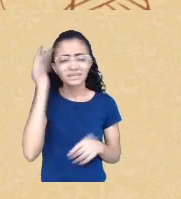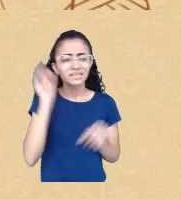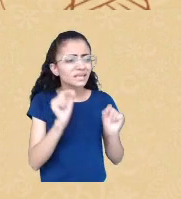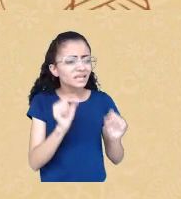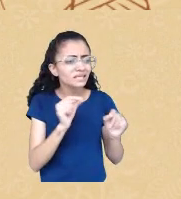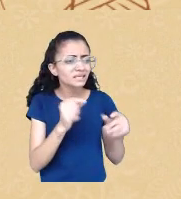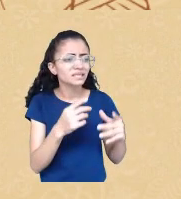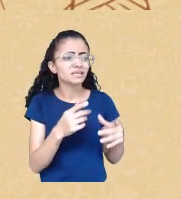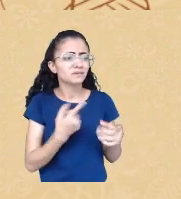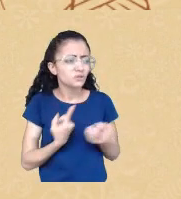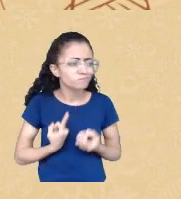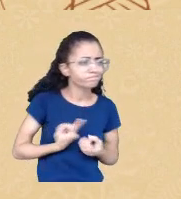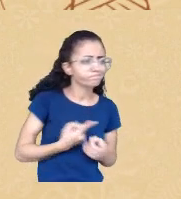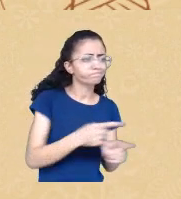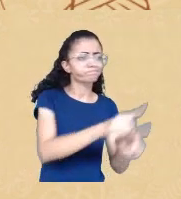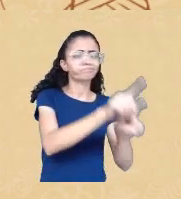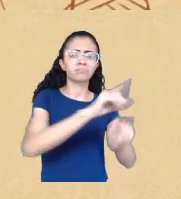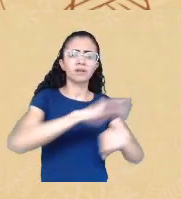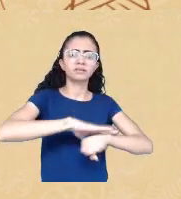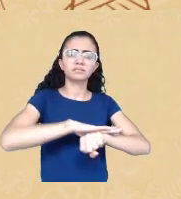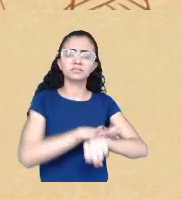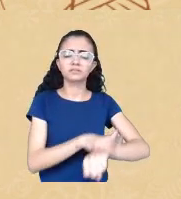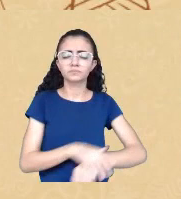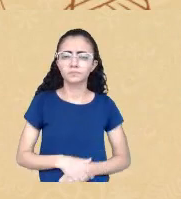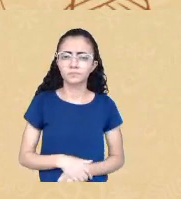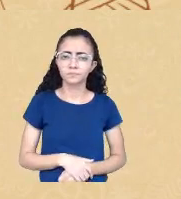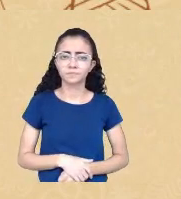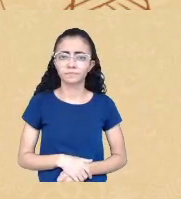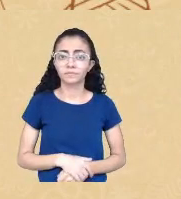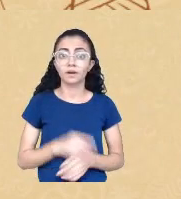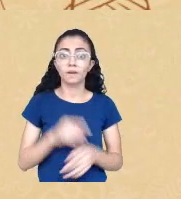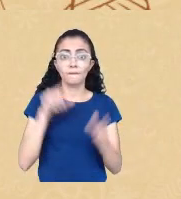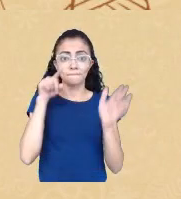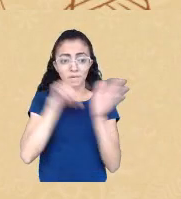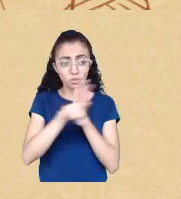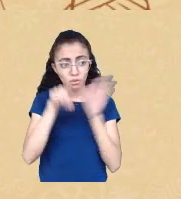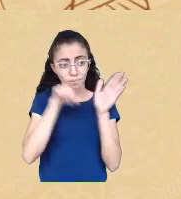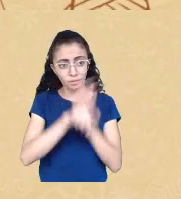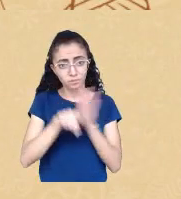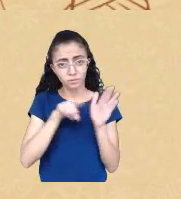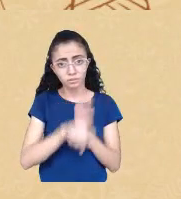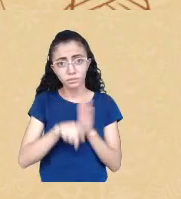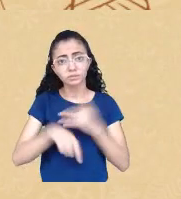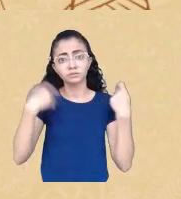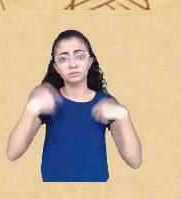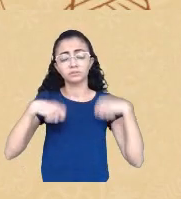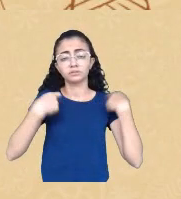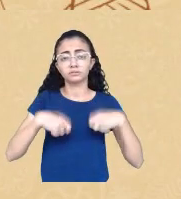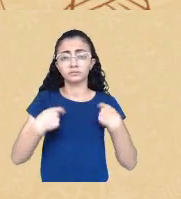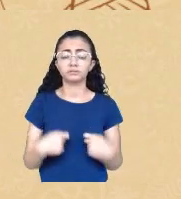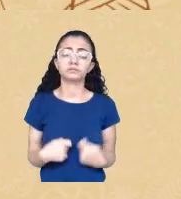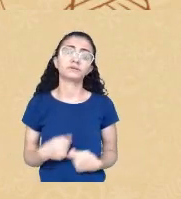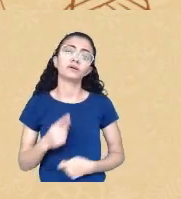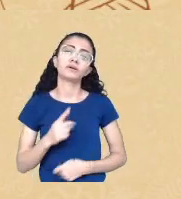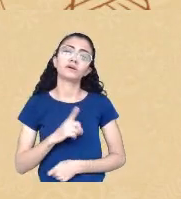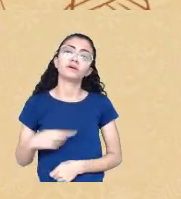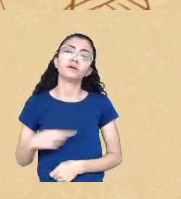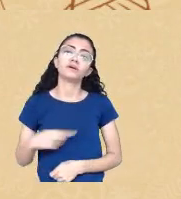essas perguntas são necessárias é preciso realmente que nesta lógica